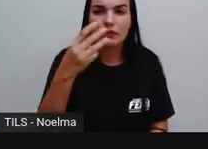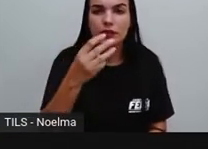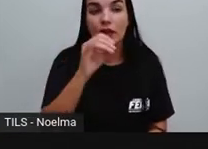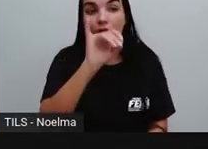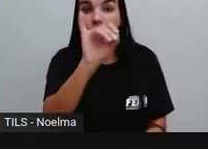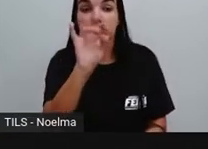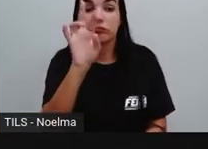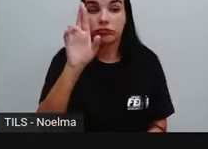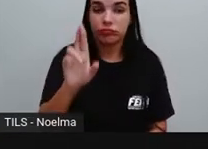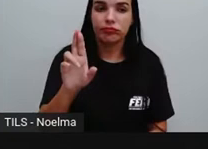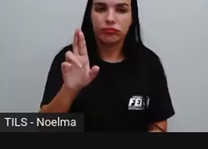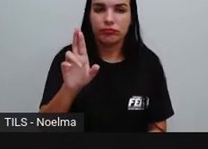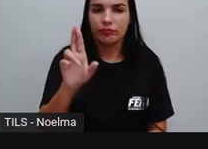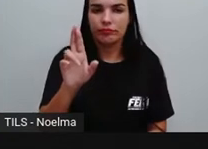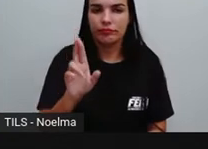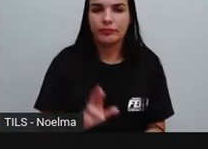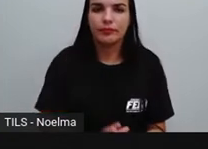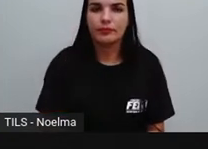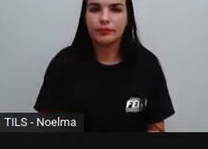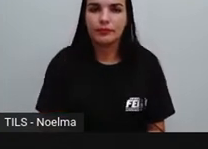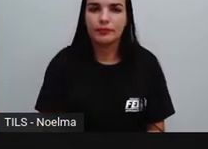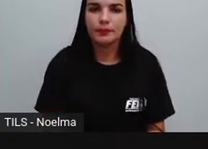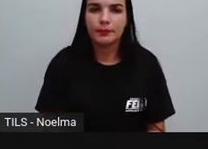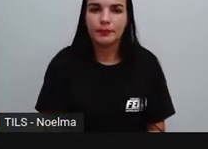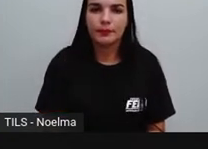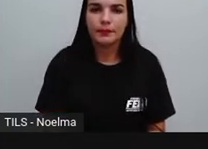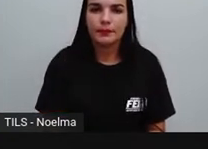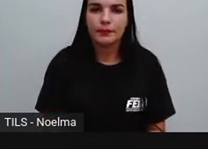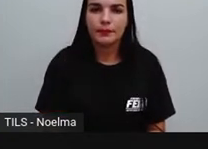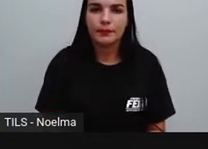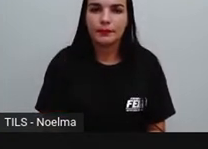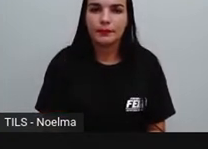terminados em IR, certo?